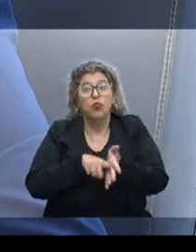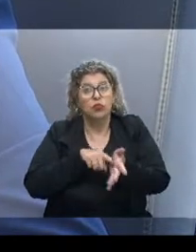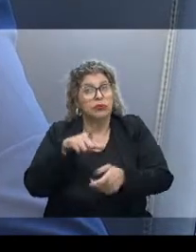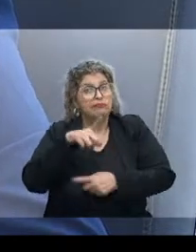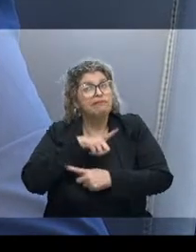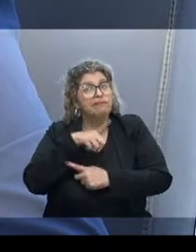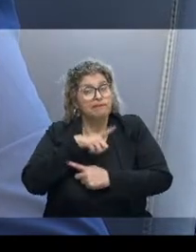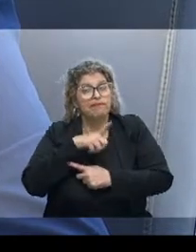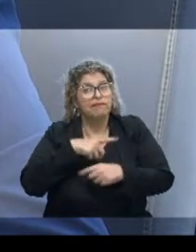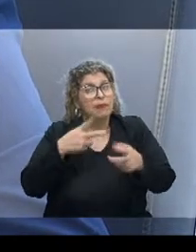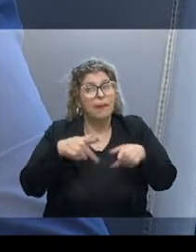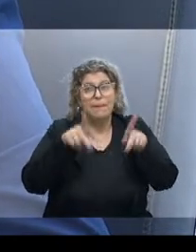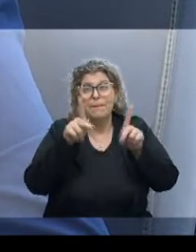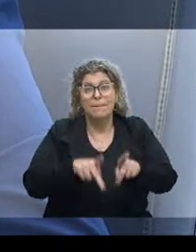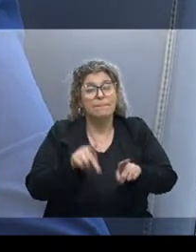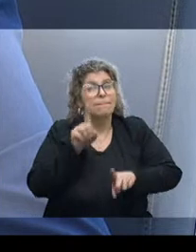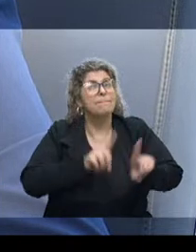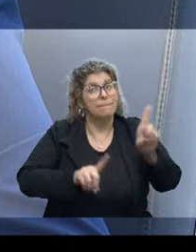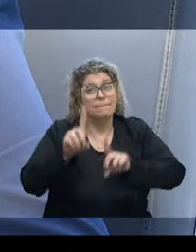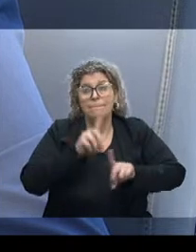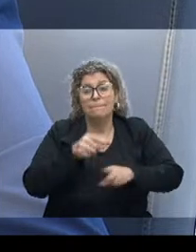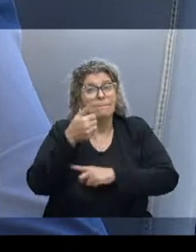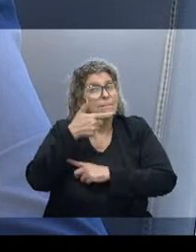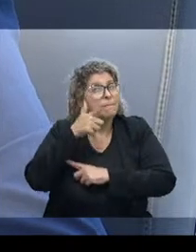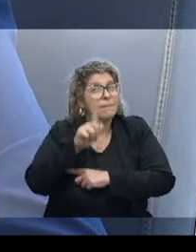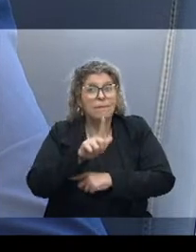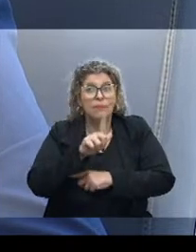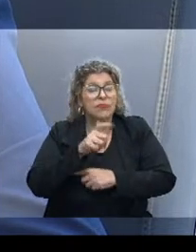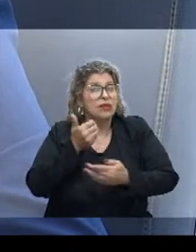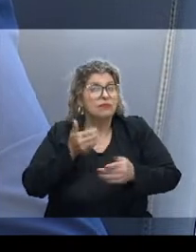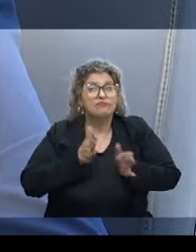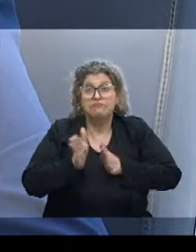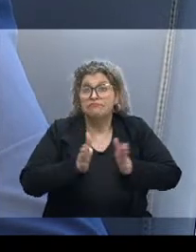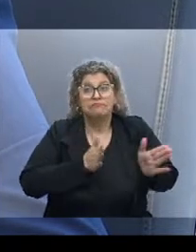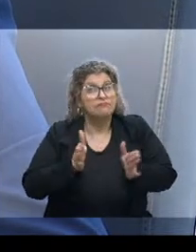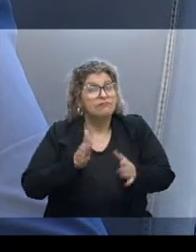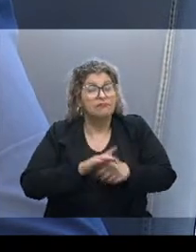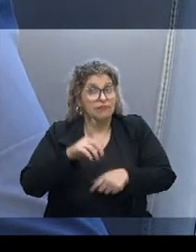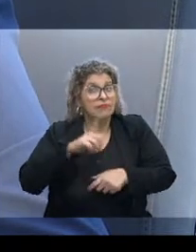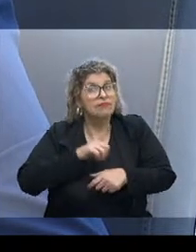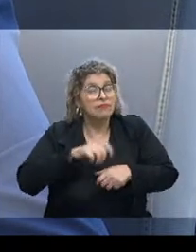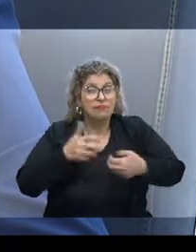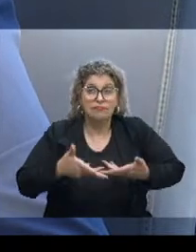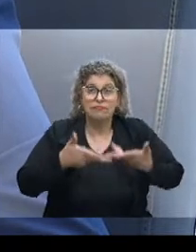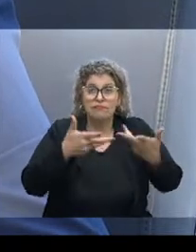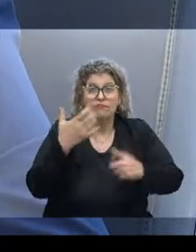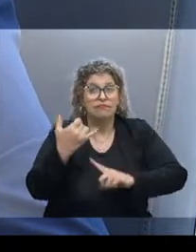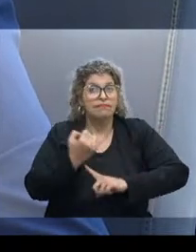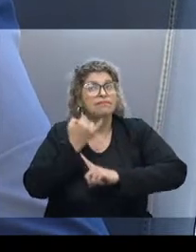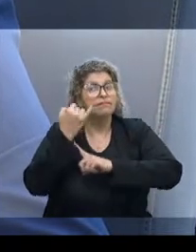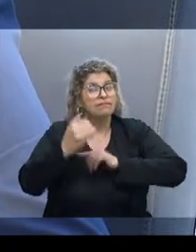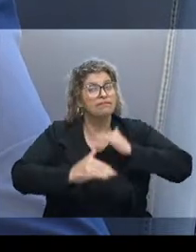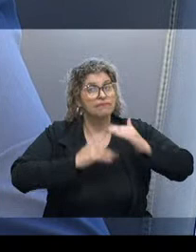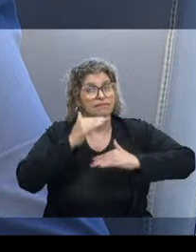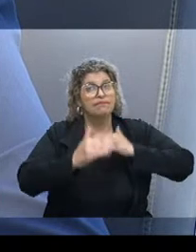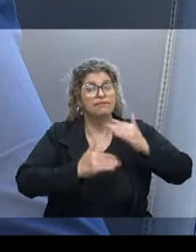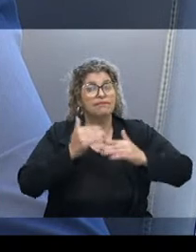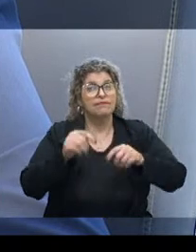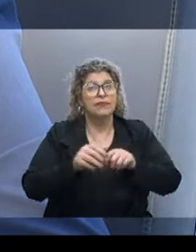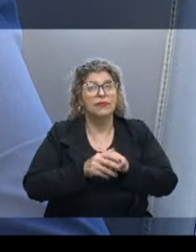que tivemos ainda pessoas que talvez não tiveram alcance, não tiveram acesso, mas foram iniciativas importantes que foram desenvolvidas